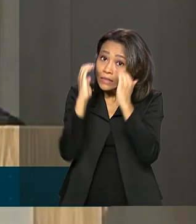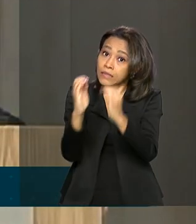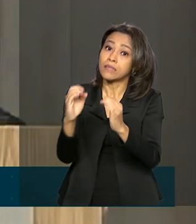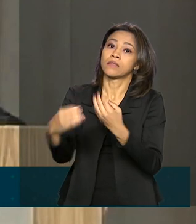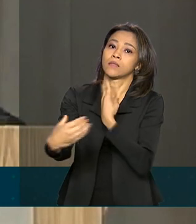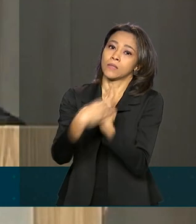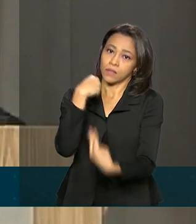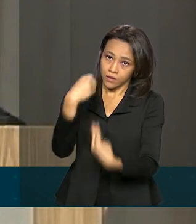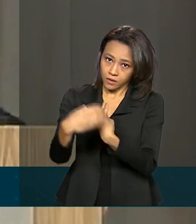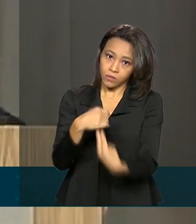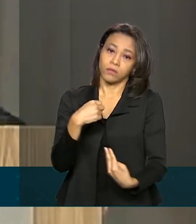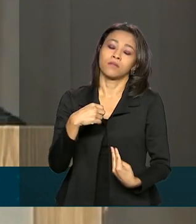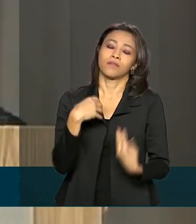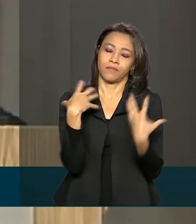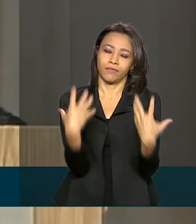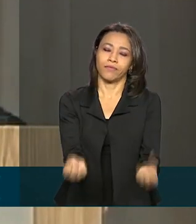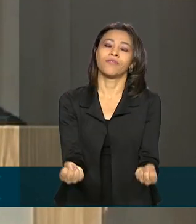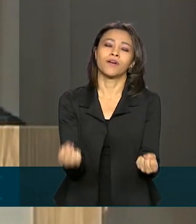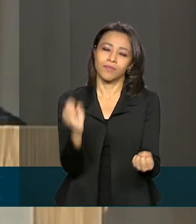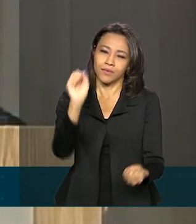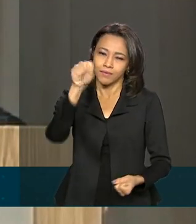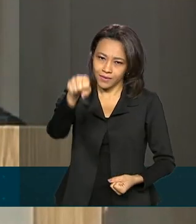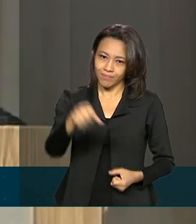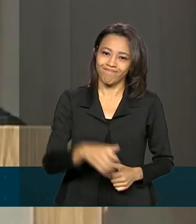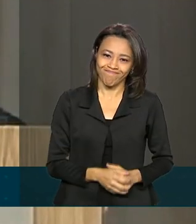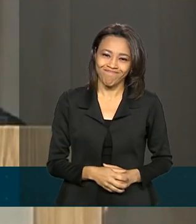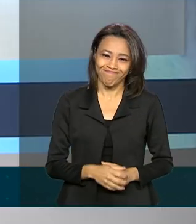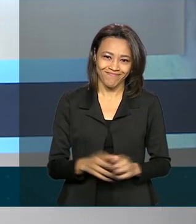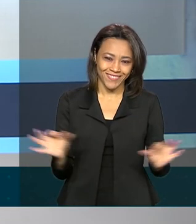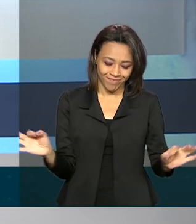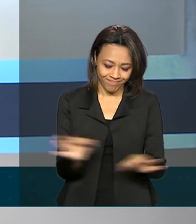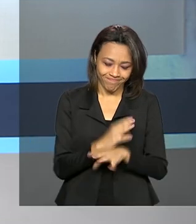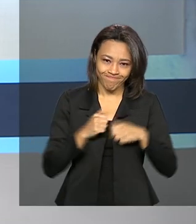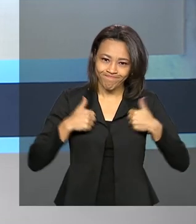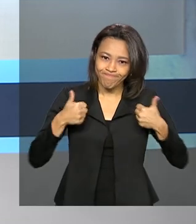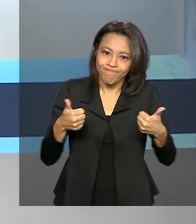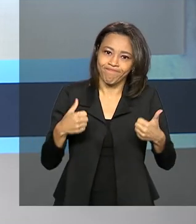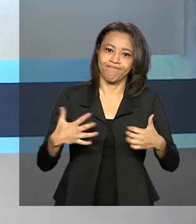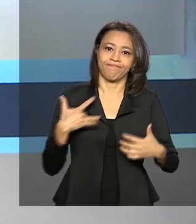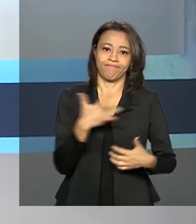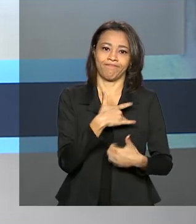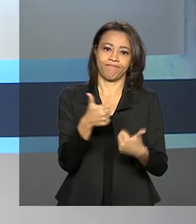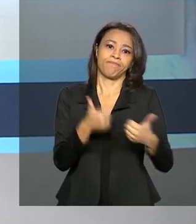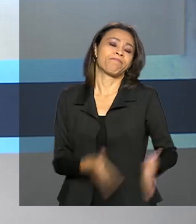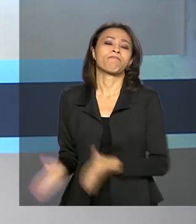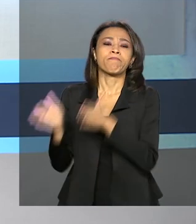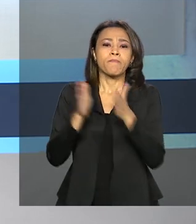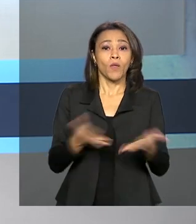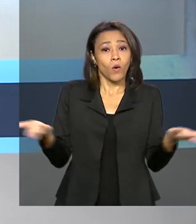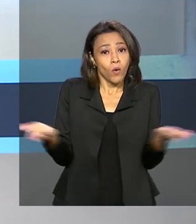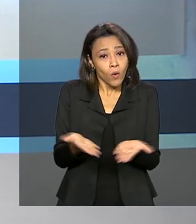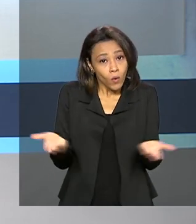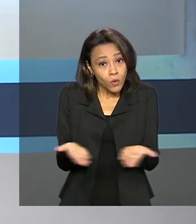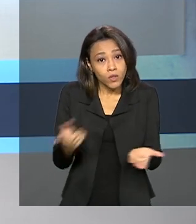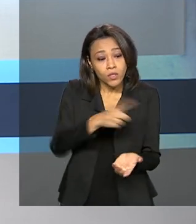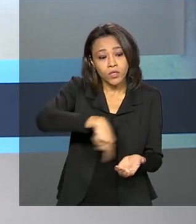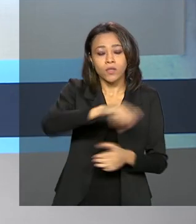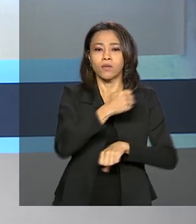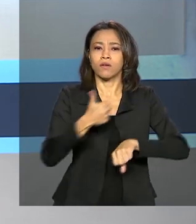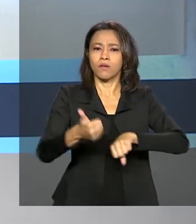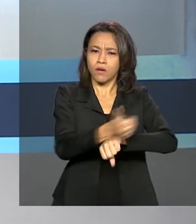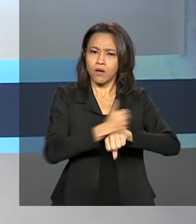e nós vamos ter, aí sim, a melhor resposta. A partir de hoje, os profissionais da saúde